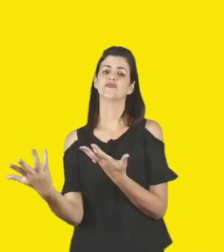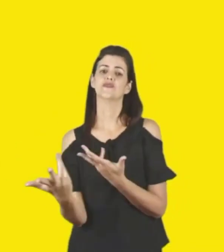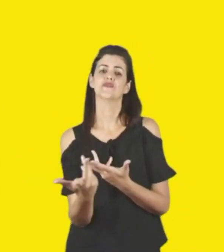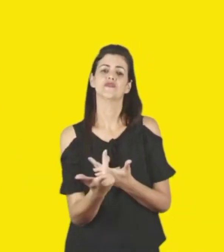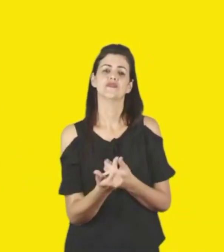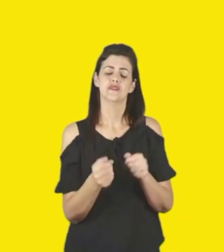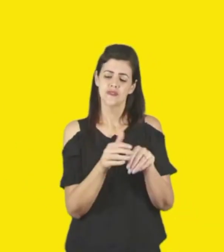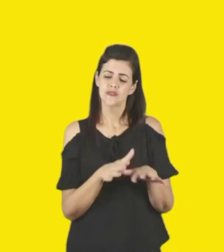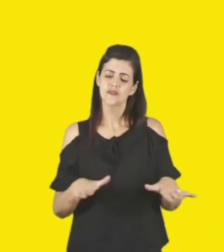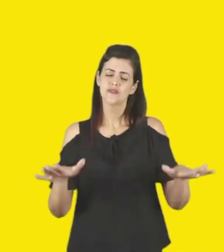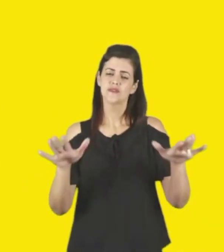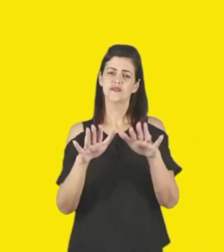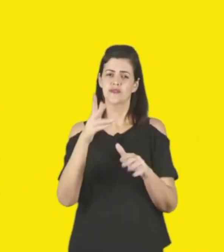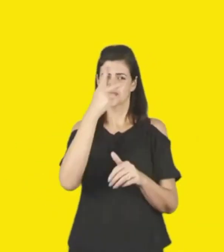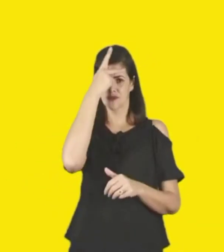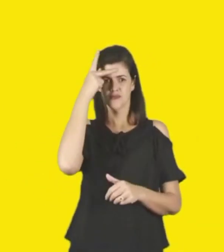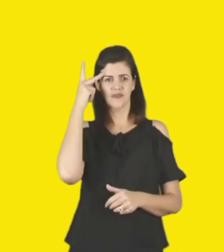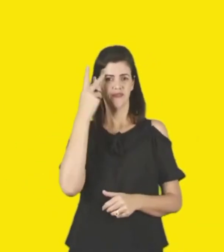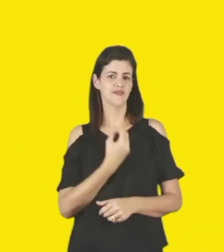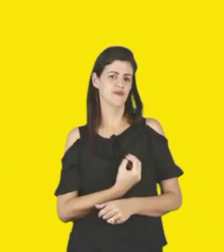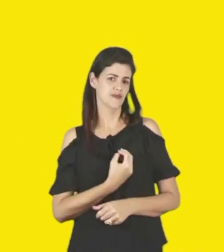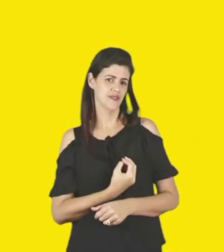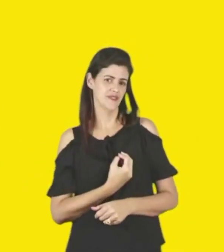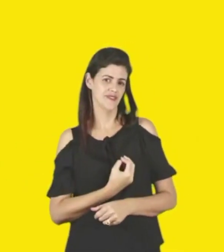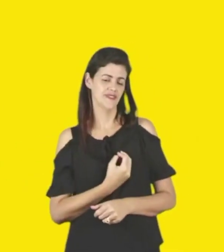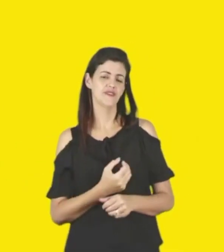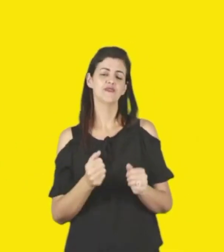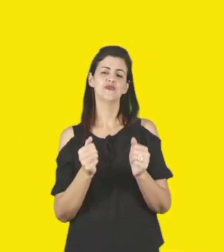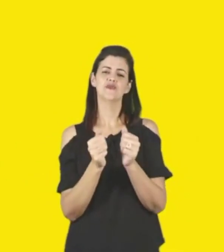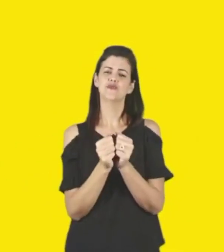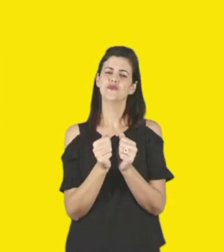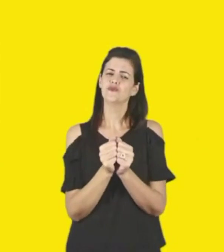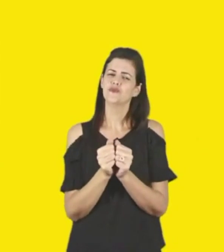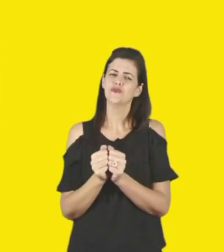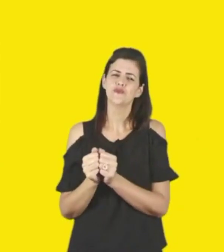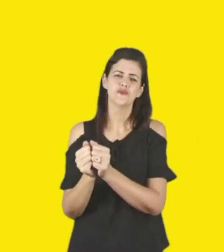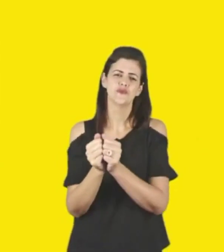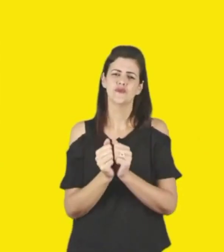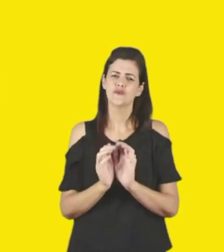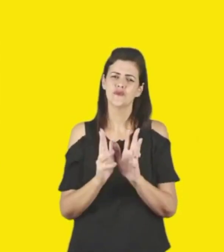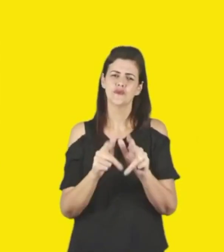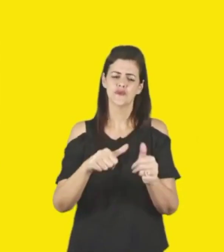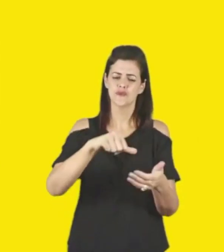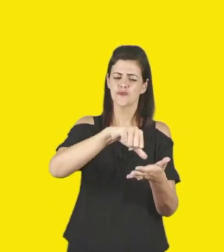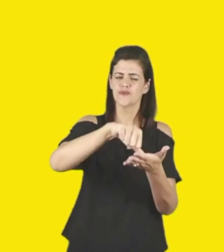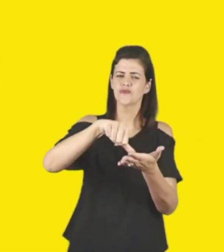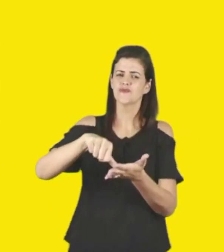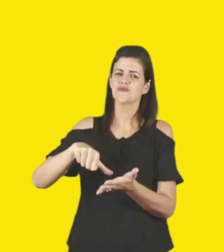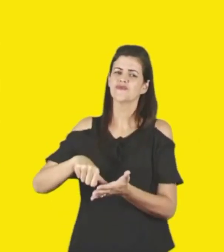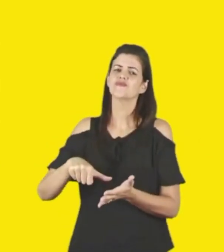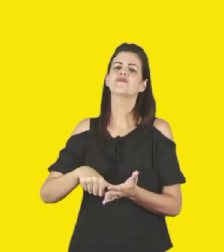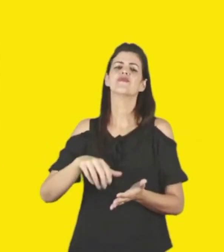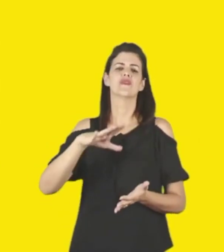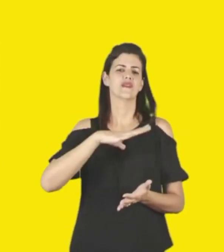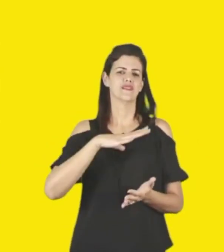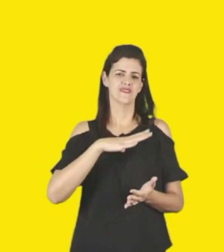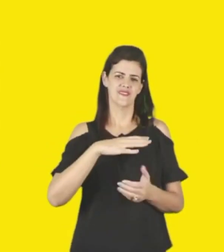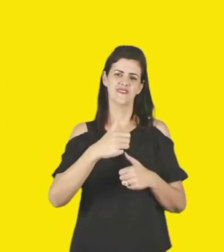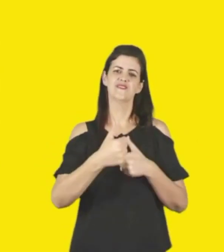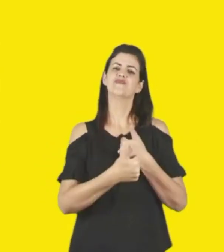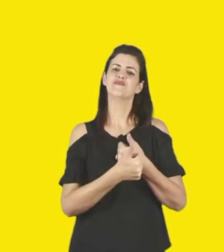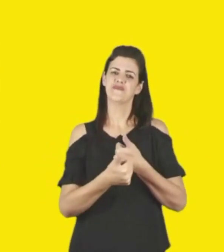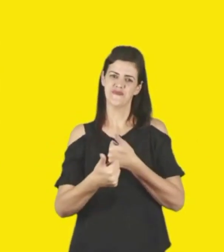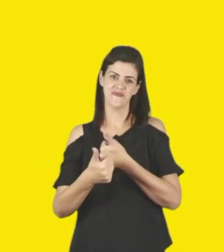os presentes aqui, a também estarem conosco, nas diversas cidades que participarão, e que estão mais próximas de